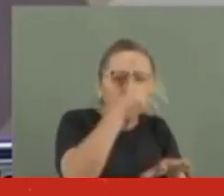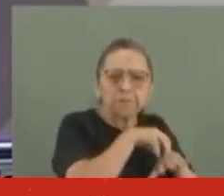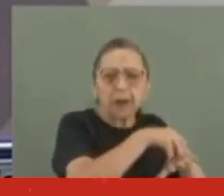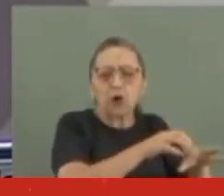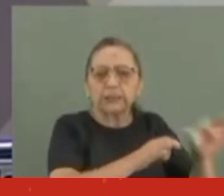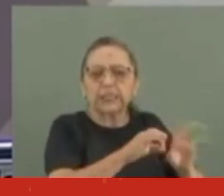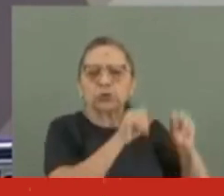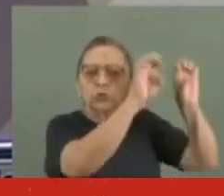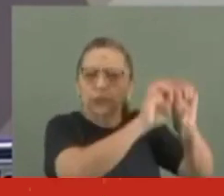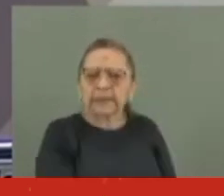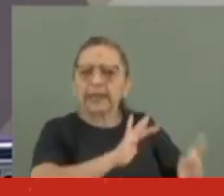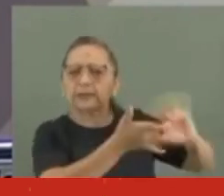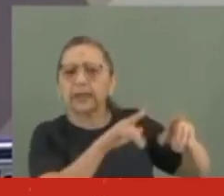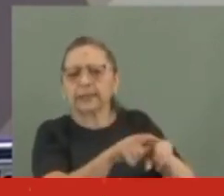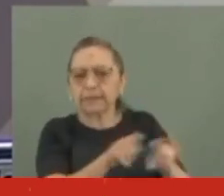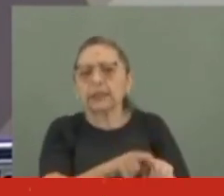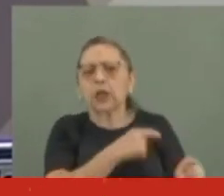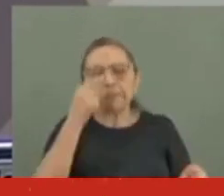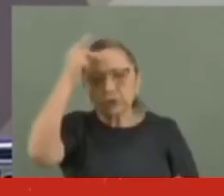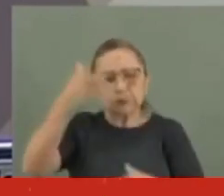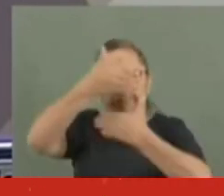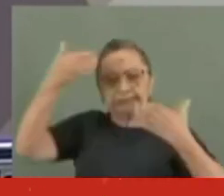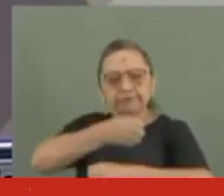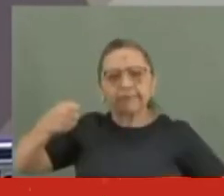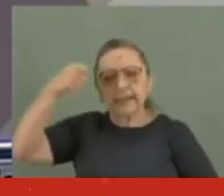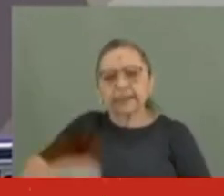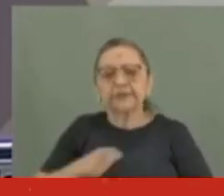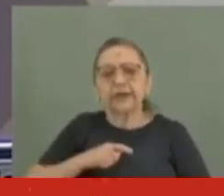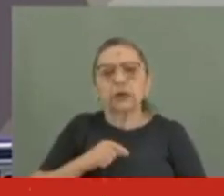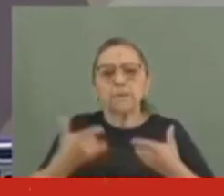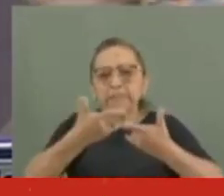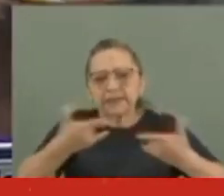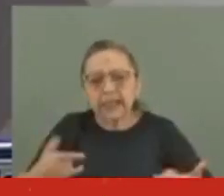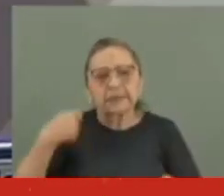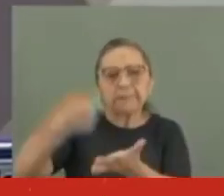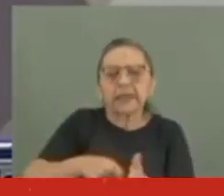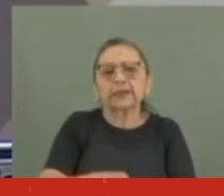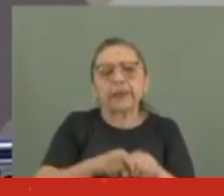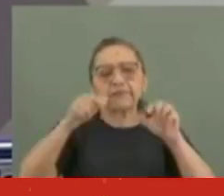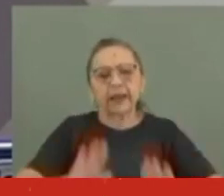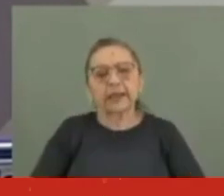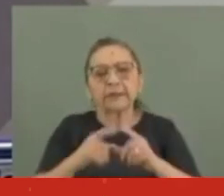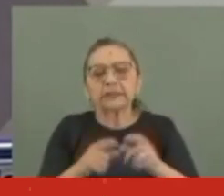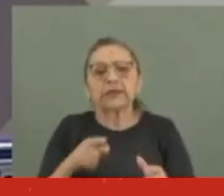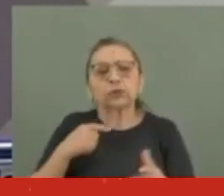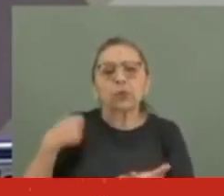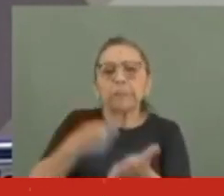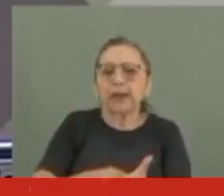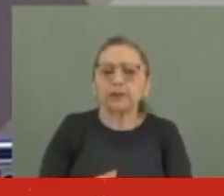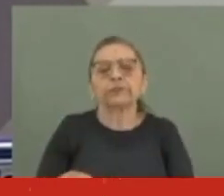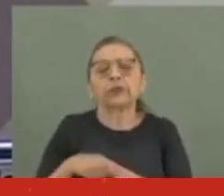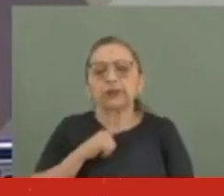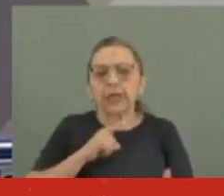de forma estruturada e articulada. Extremistas radicais tiveram as passagens pagas e a Estado em Brasília subsidiada.